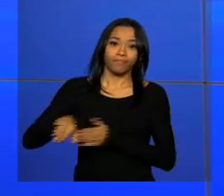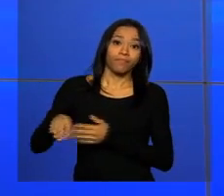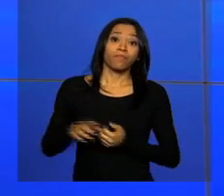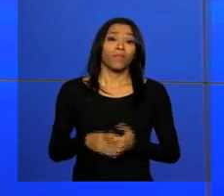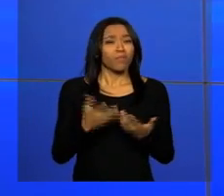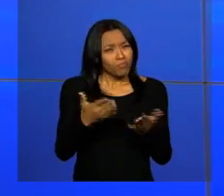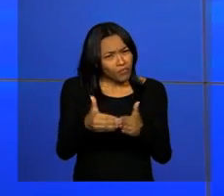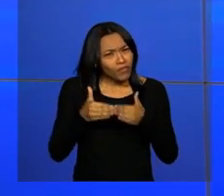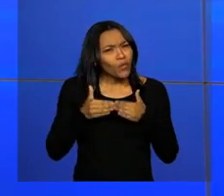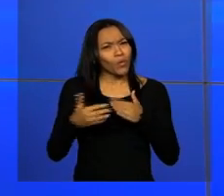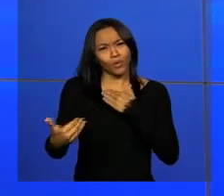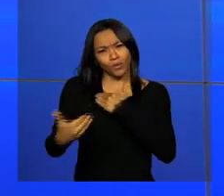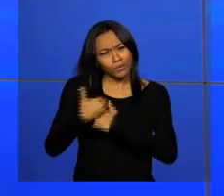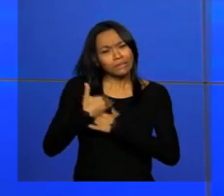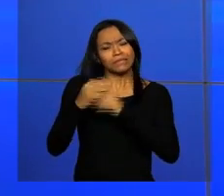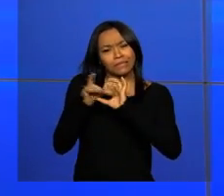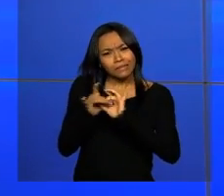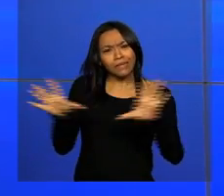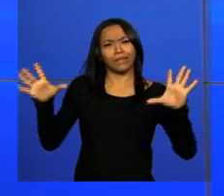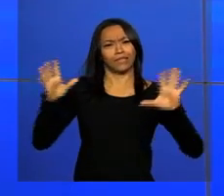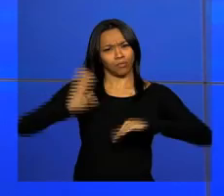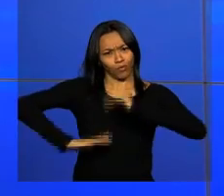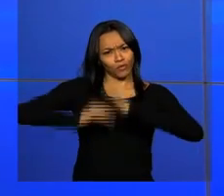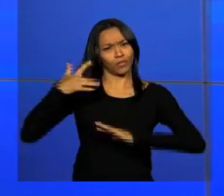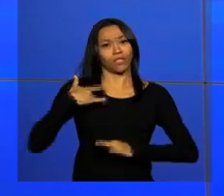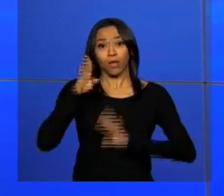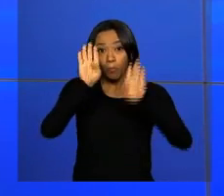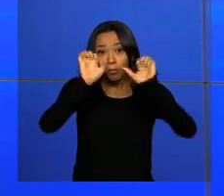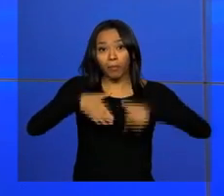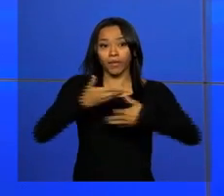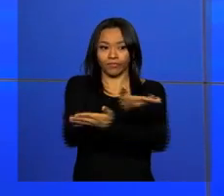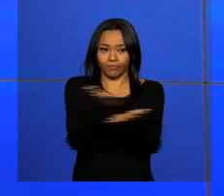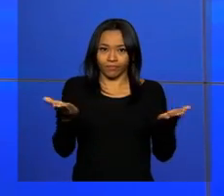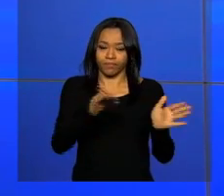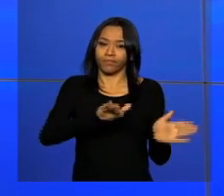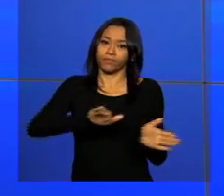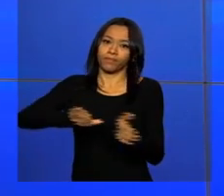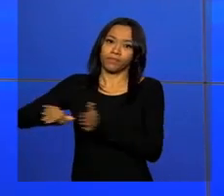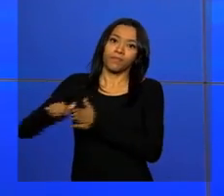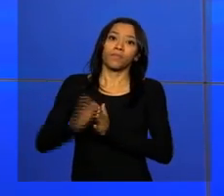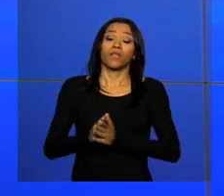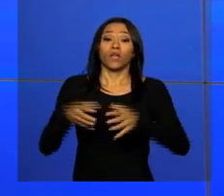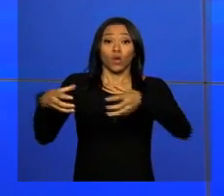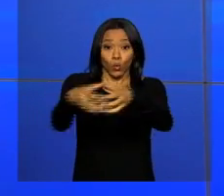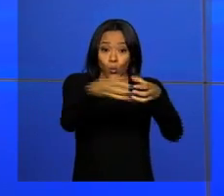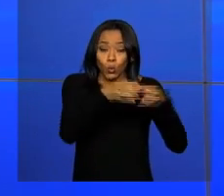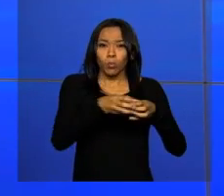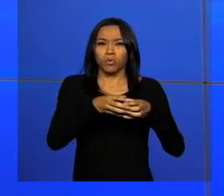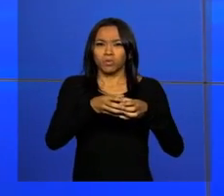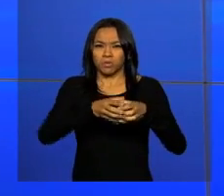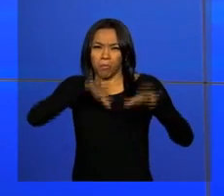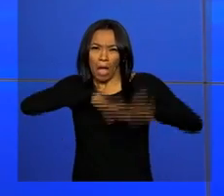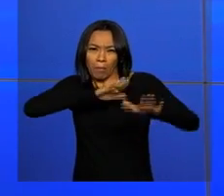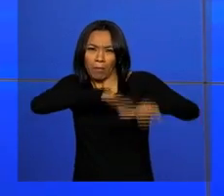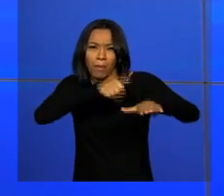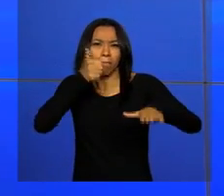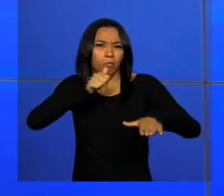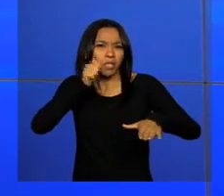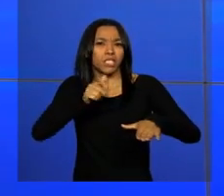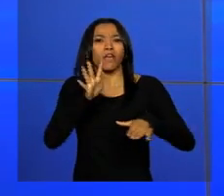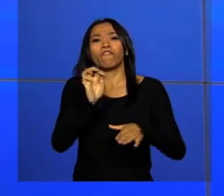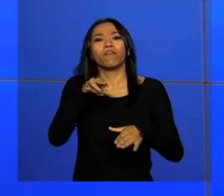não rejeite, deixe os agentes de saúde trabalharem, é para o bem de todos. Organizações e movimentos feministas e de mulheres